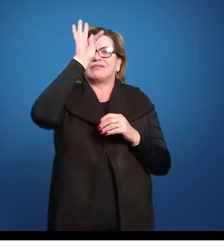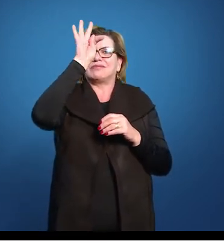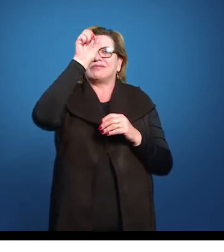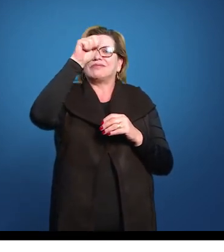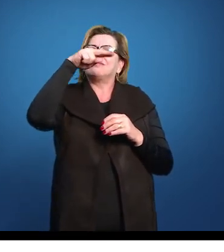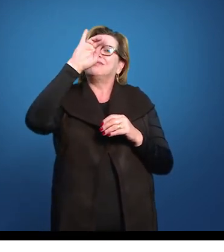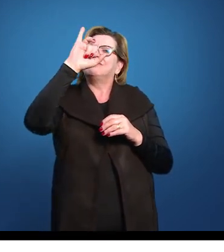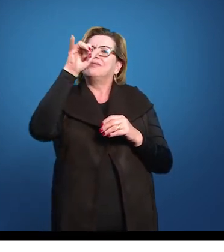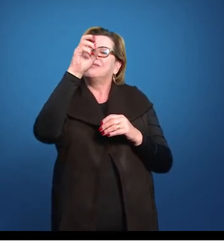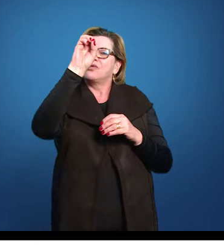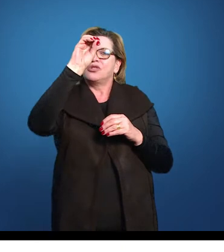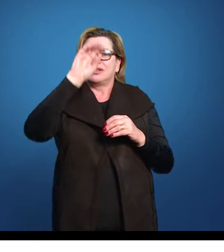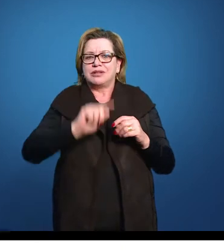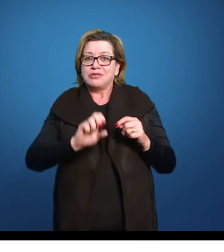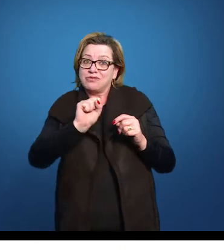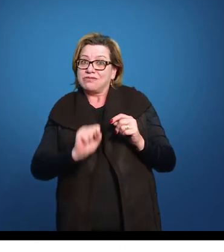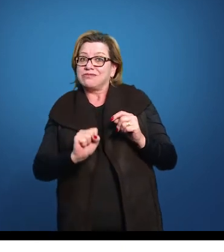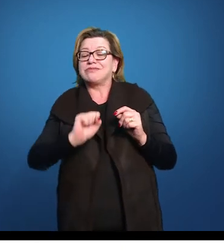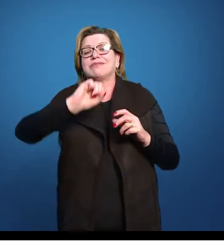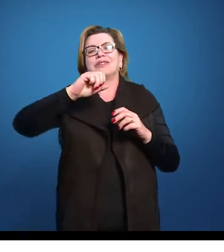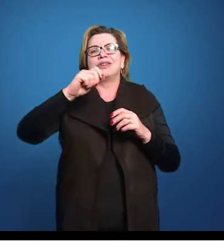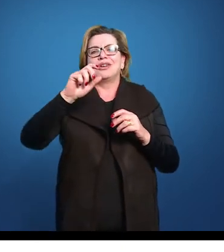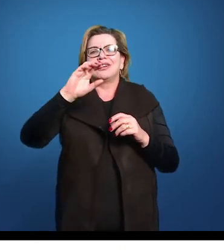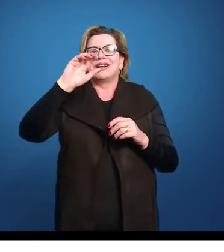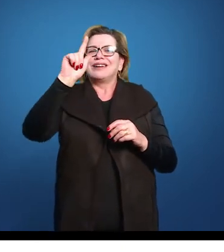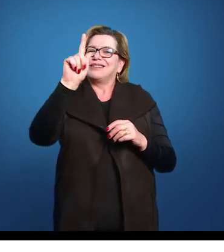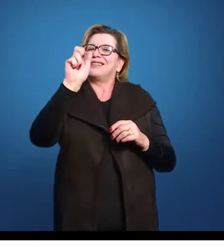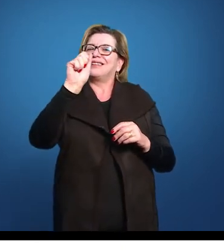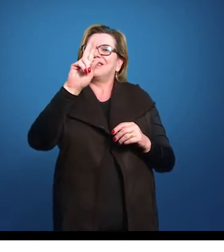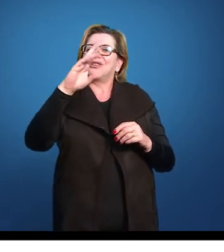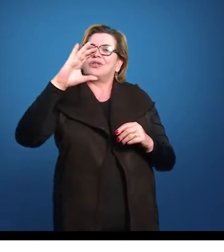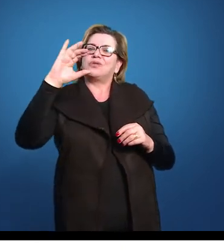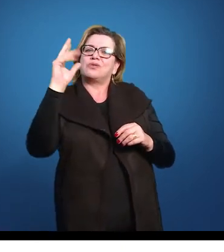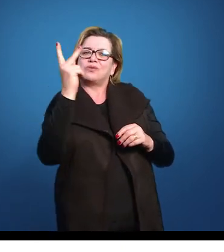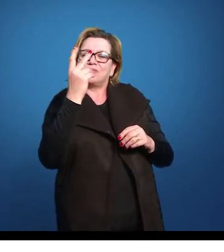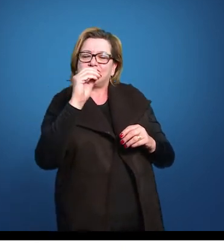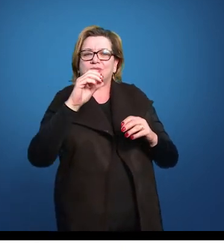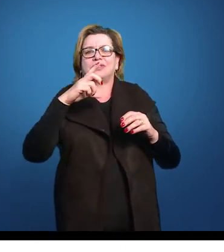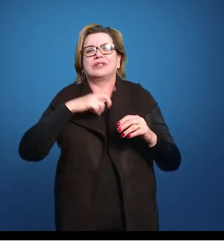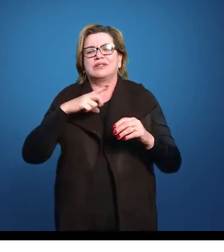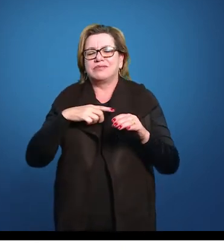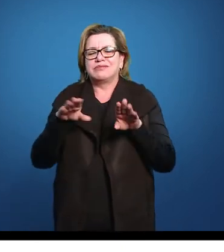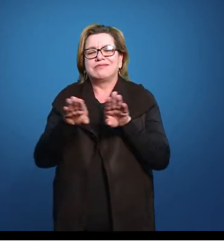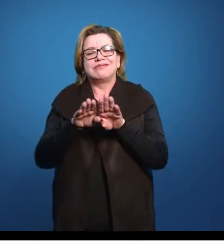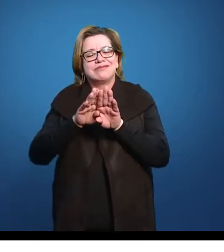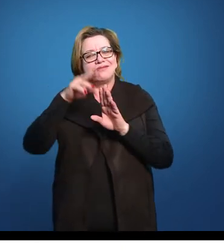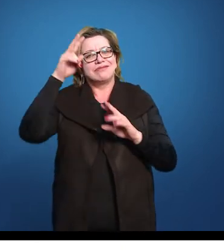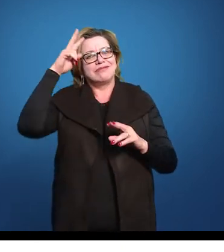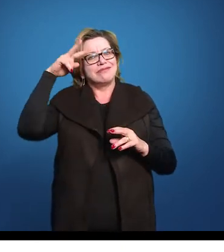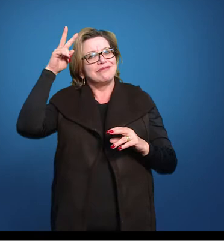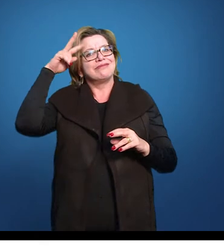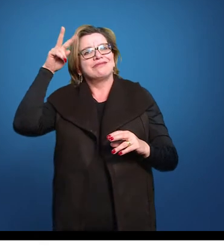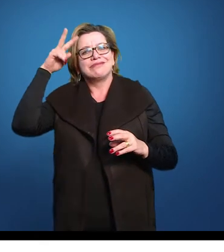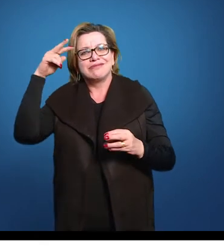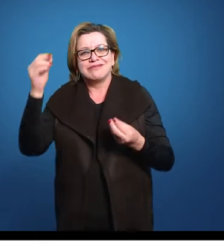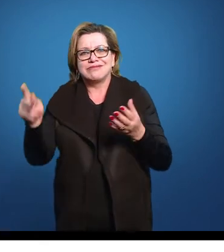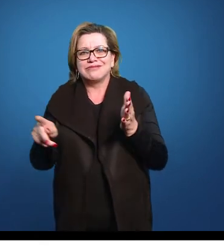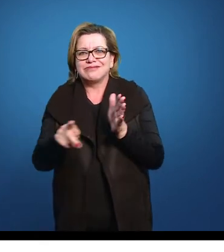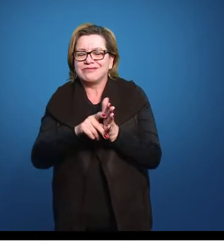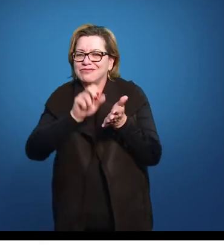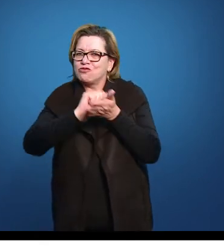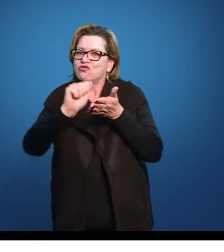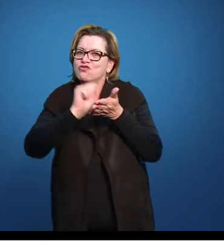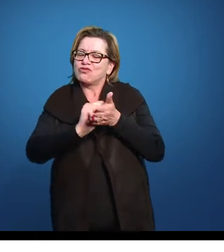ter também uma vertente da sua escrita que se chama prosa histórica, o romance histórico, que ele vai